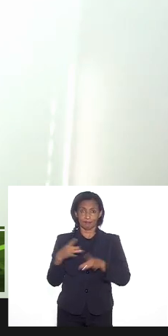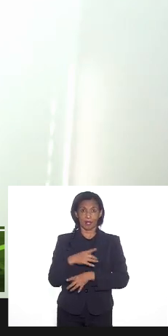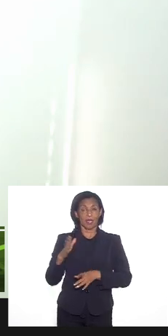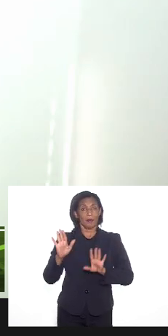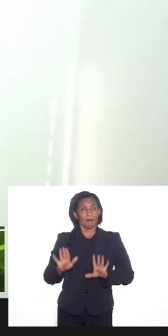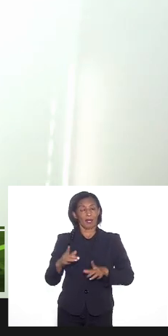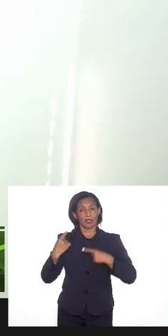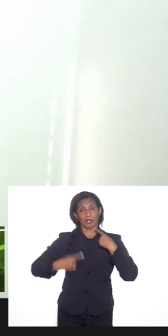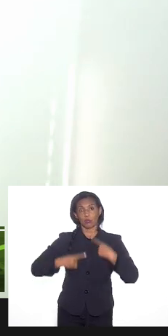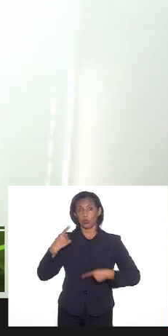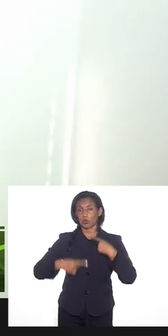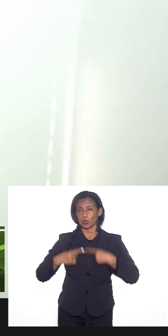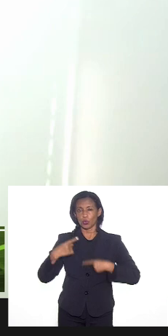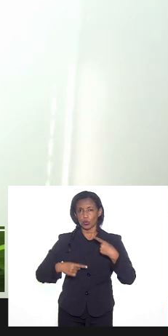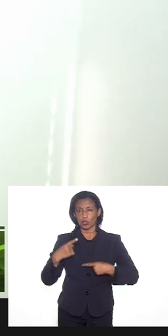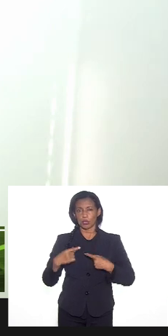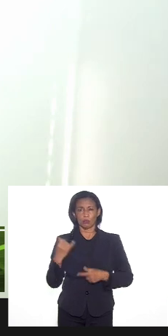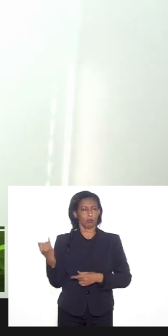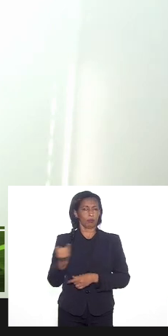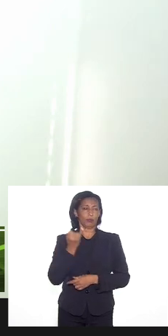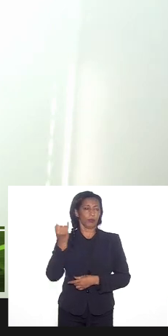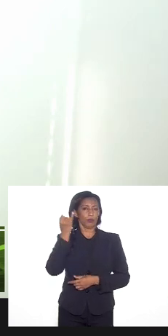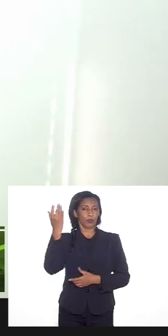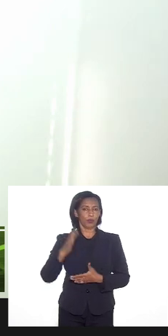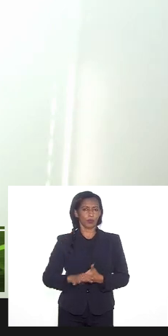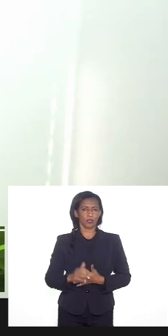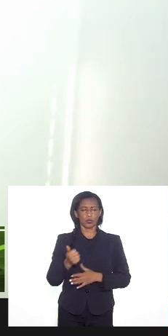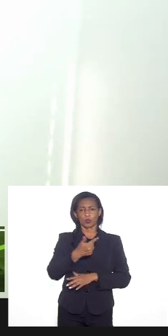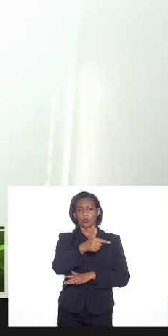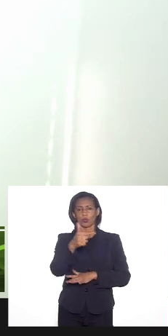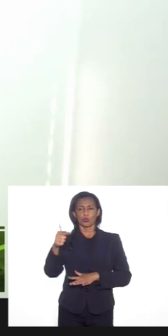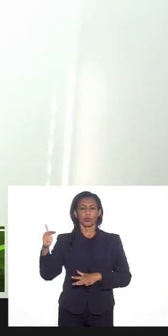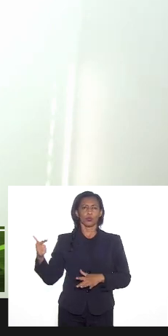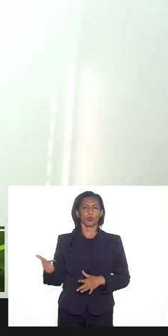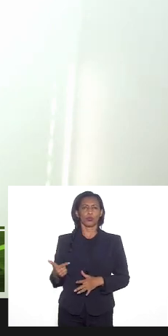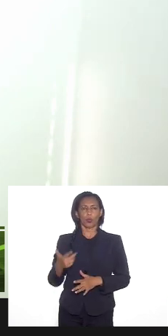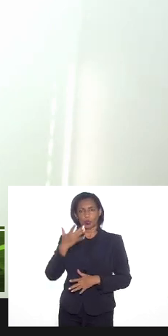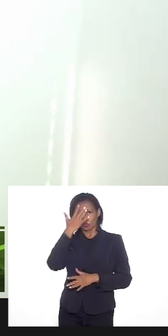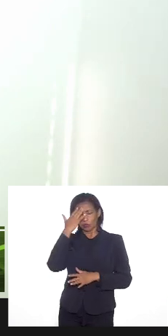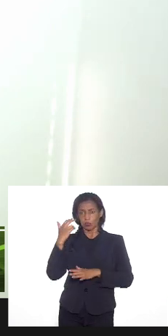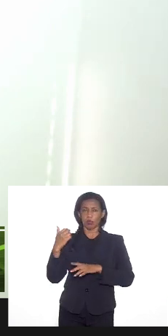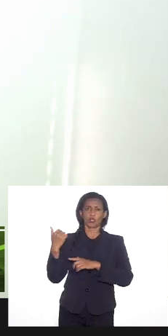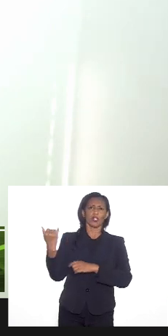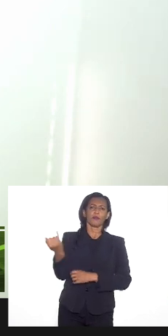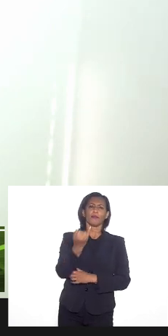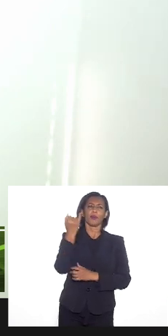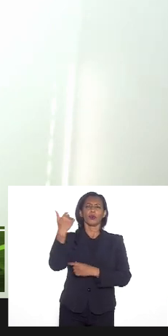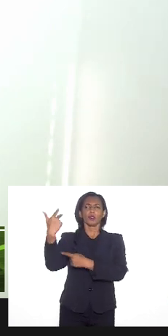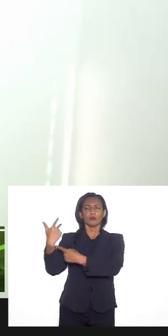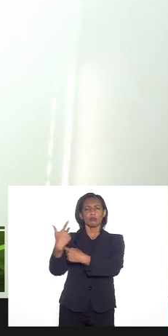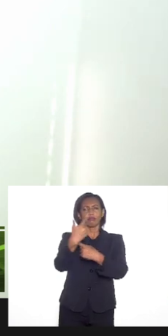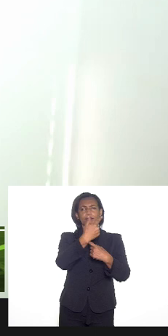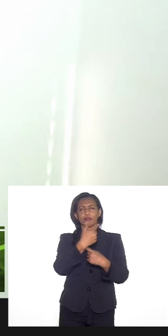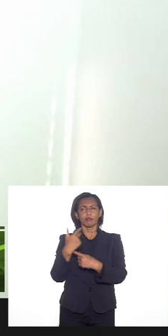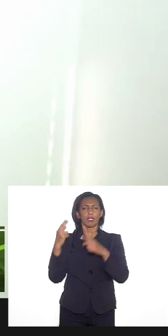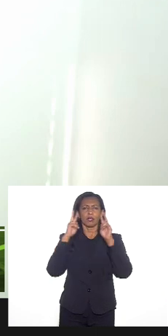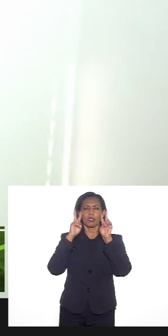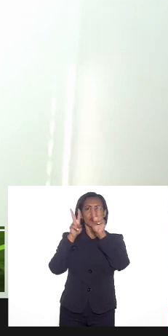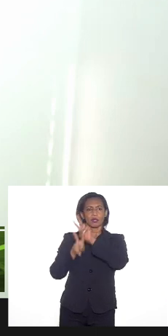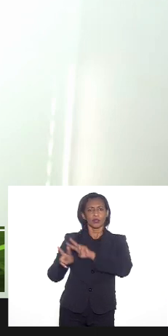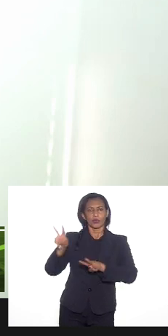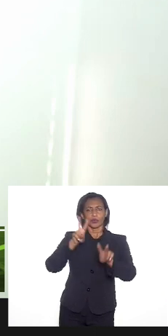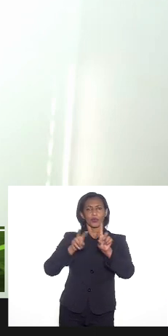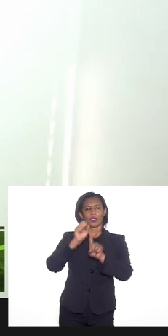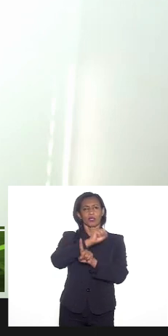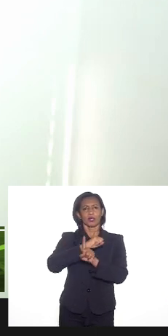estamos aqui discutindo debatendo com tantos outros assentados pessoas importantíssimas de um olhar da